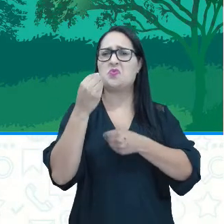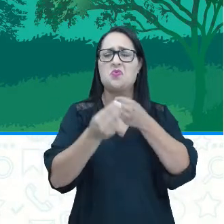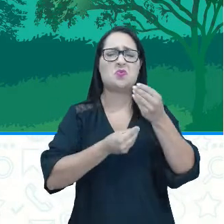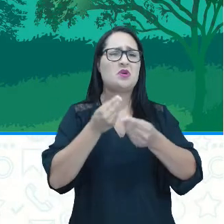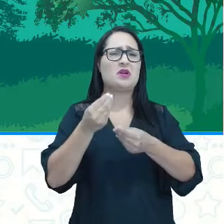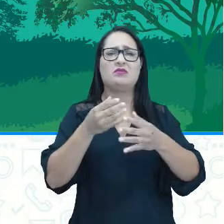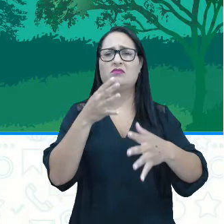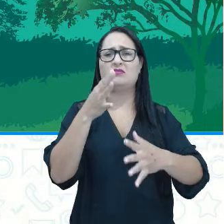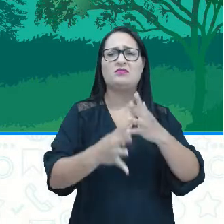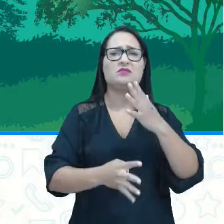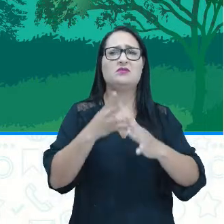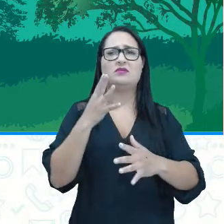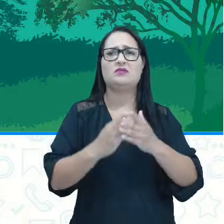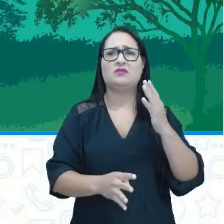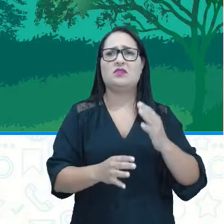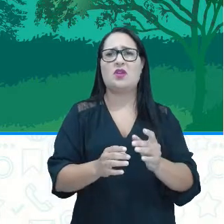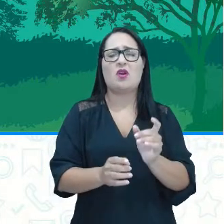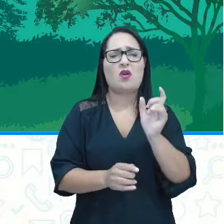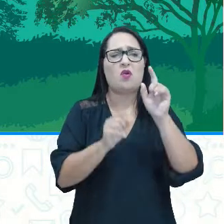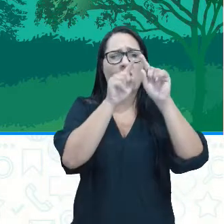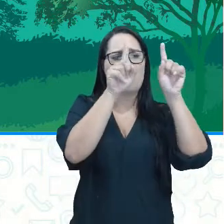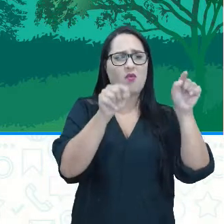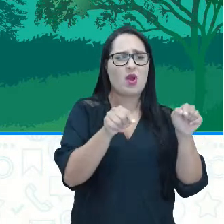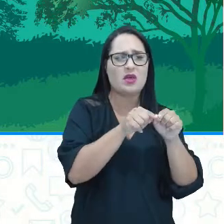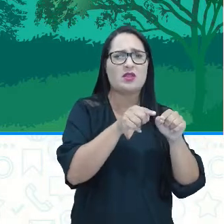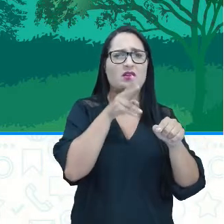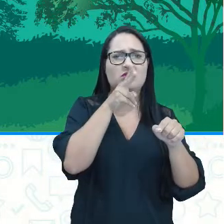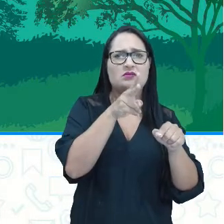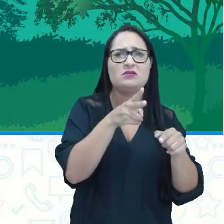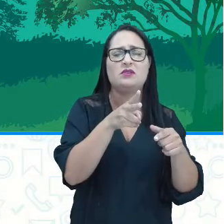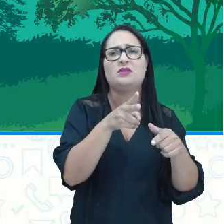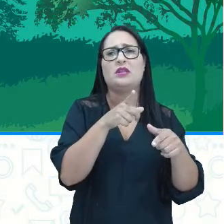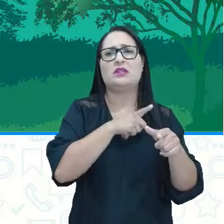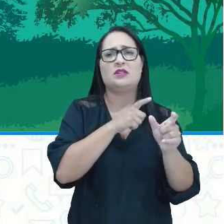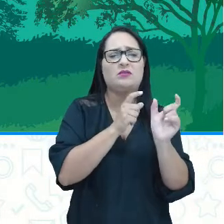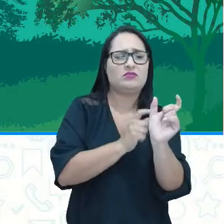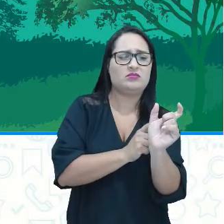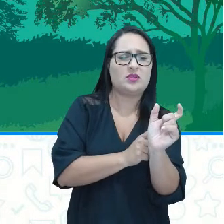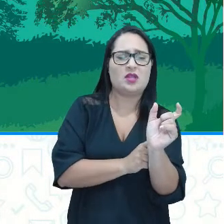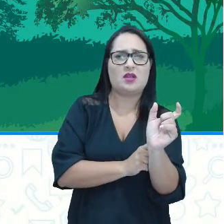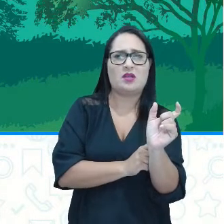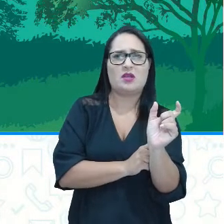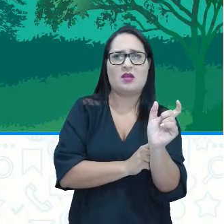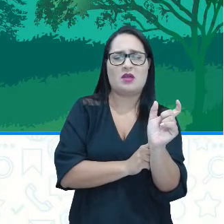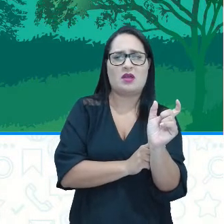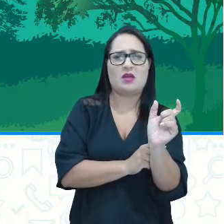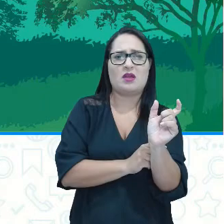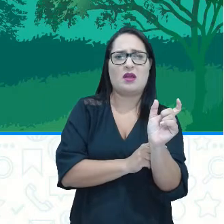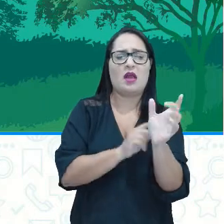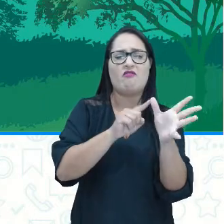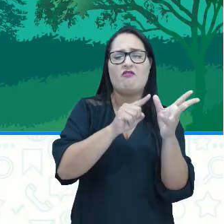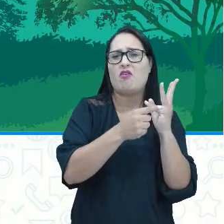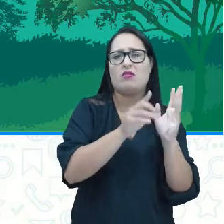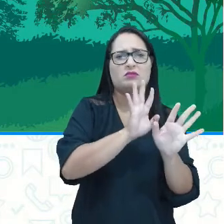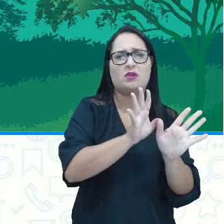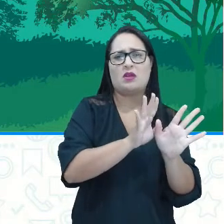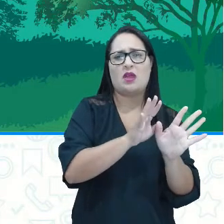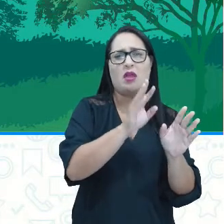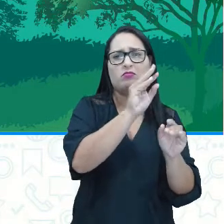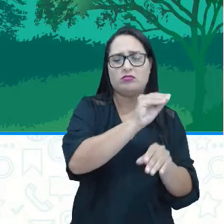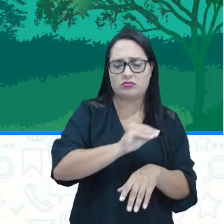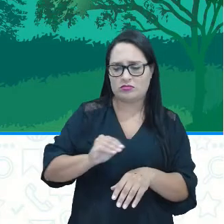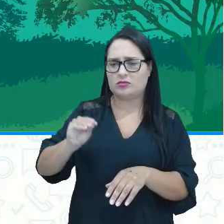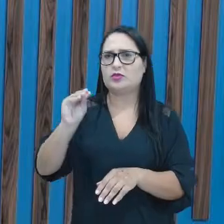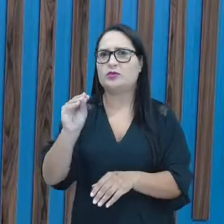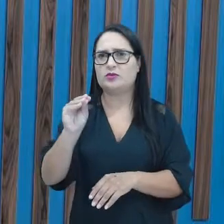que também o quadrinho de destaque ficou pegando a vogal, mas não era para tecido, tá?